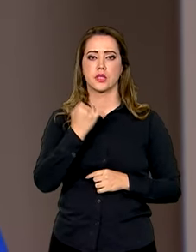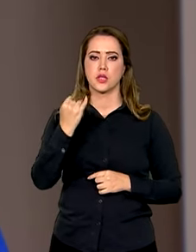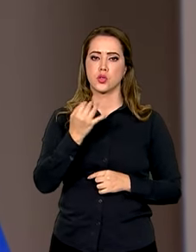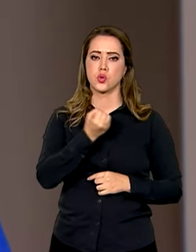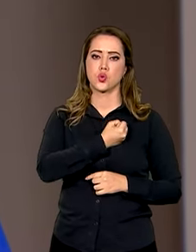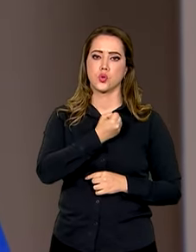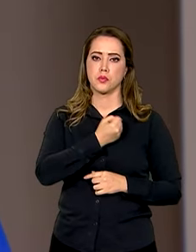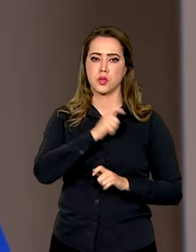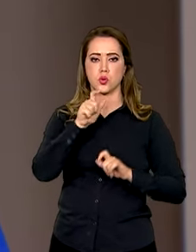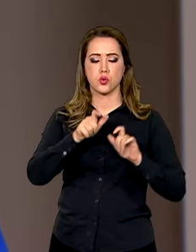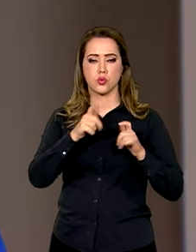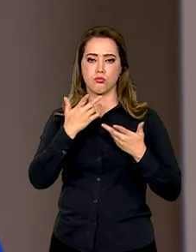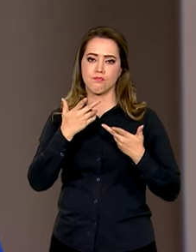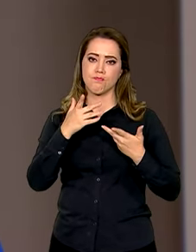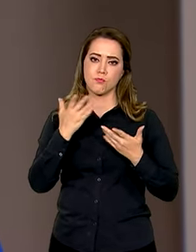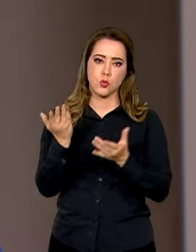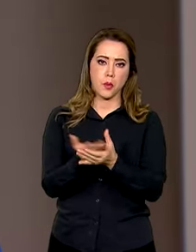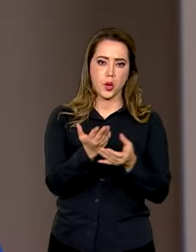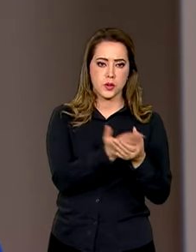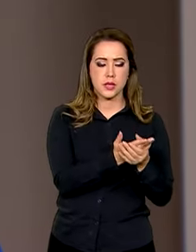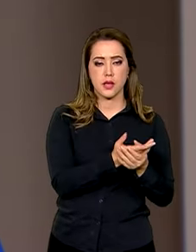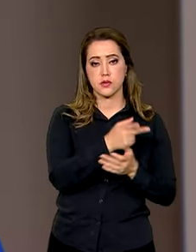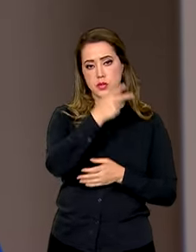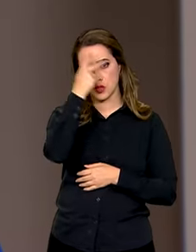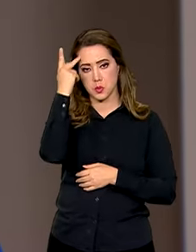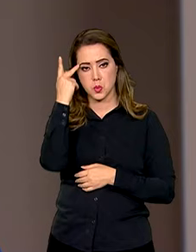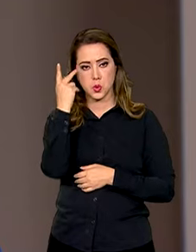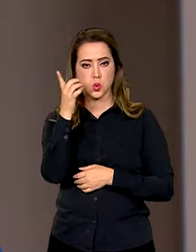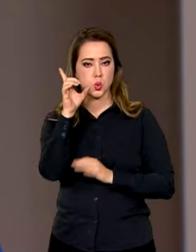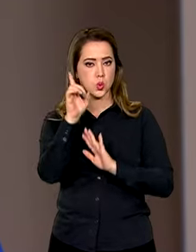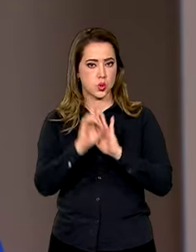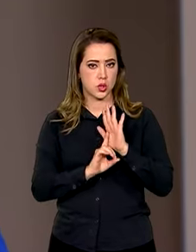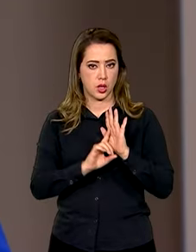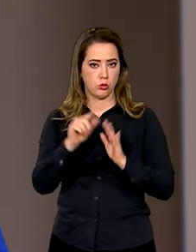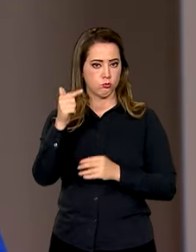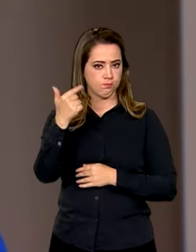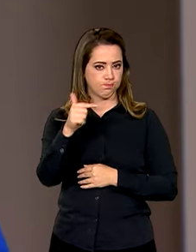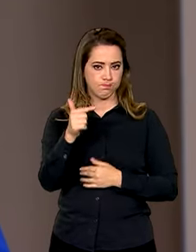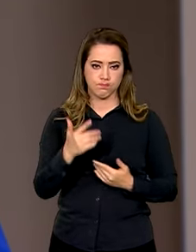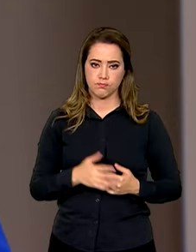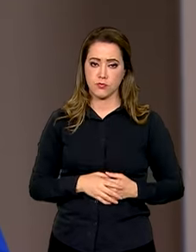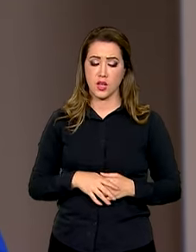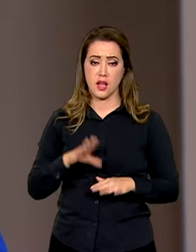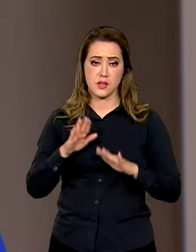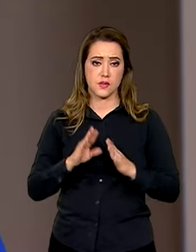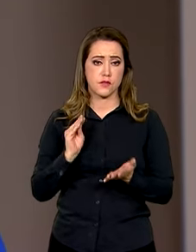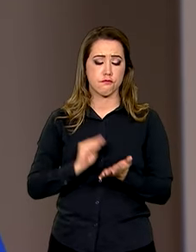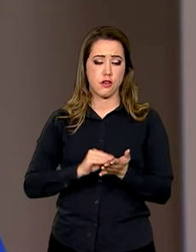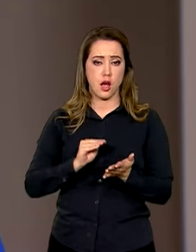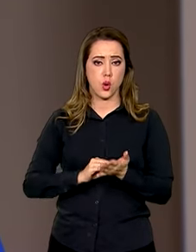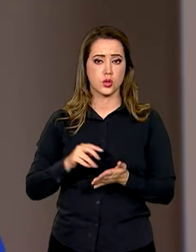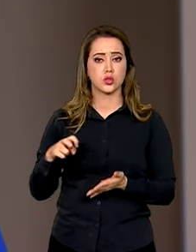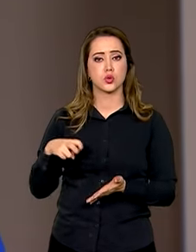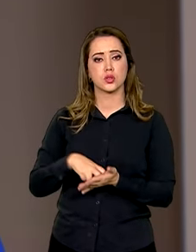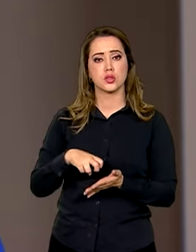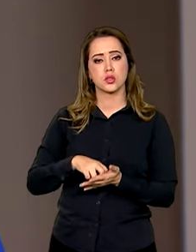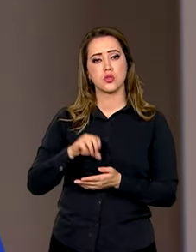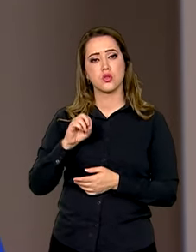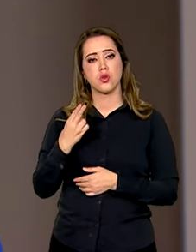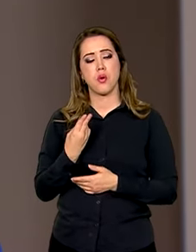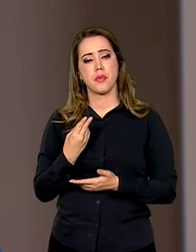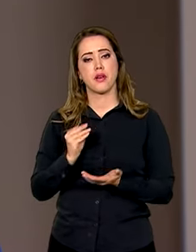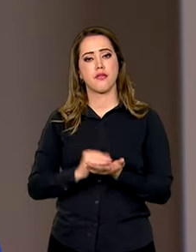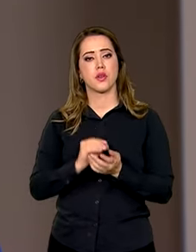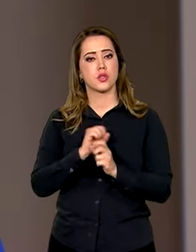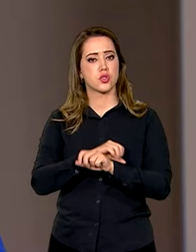quantidade de casos em que as vítimas não tiveram seus direitos garantidos, seja pela ausência de condenações ou pela